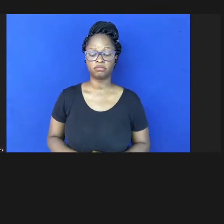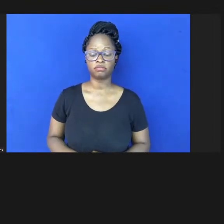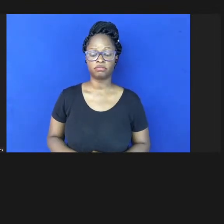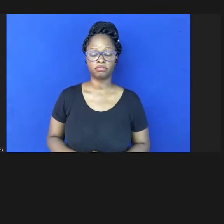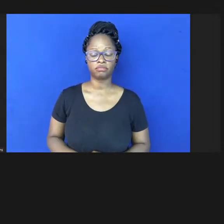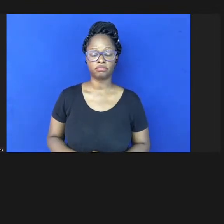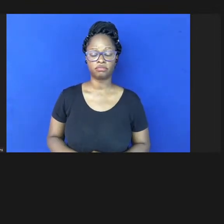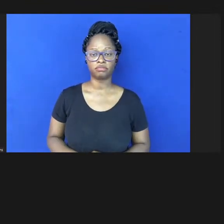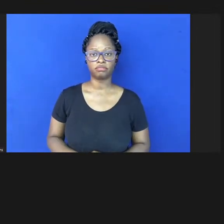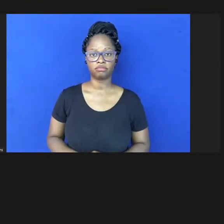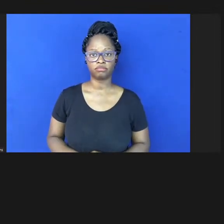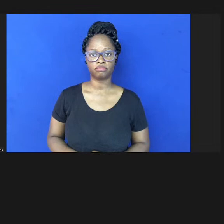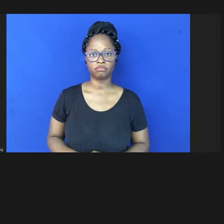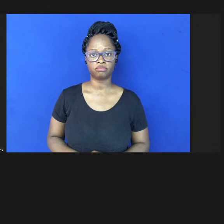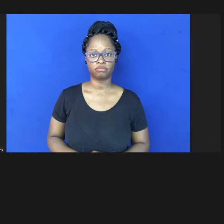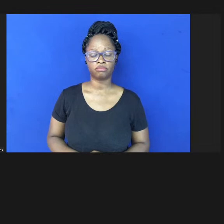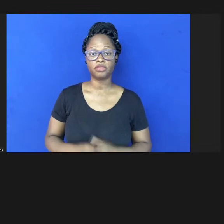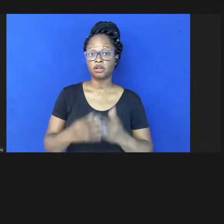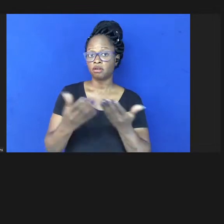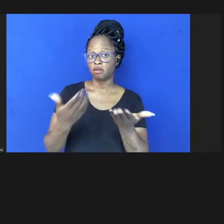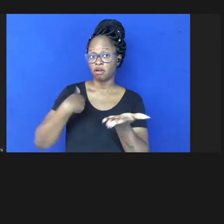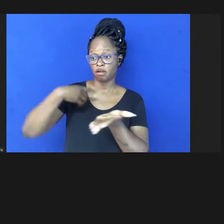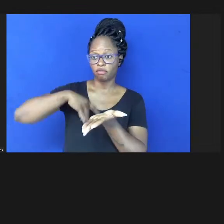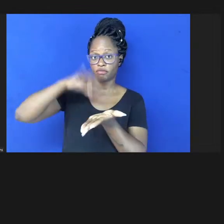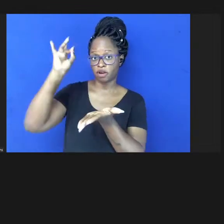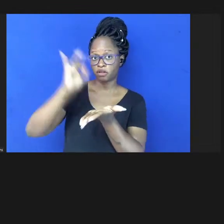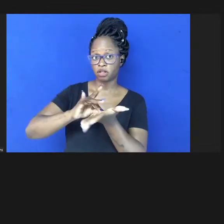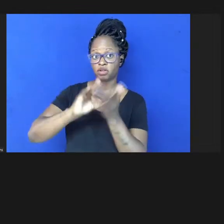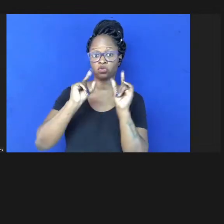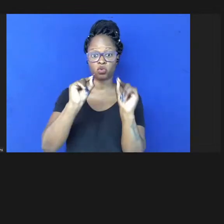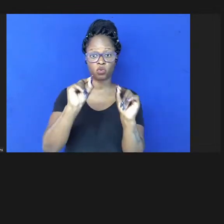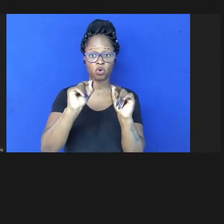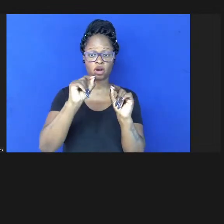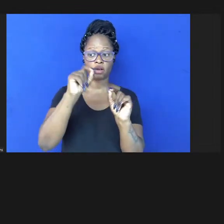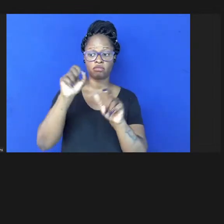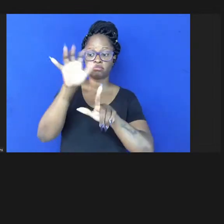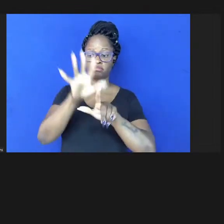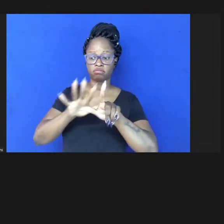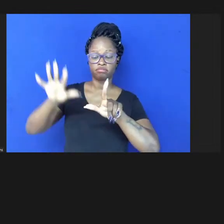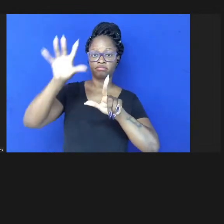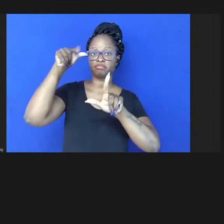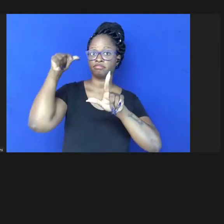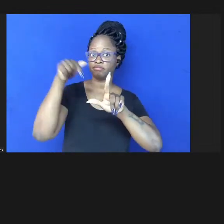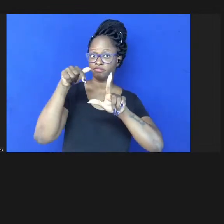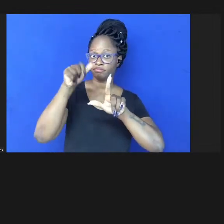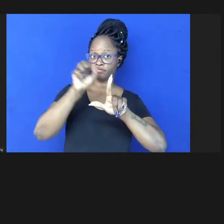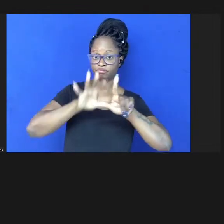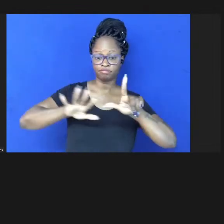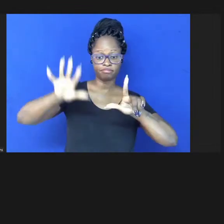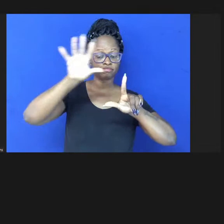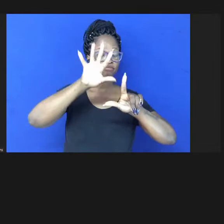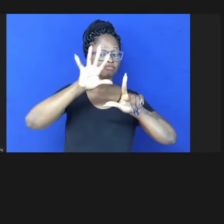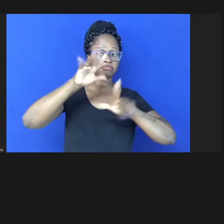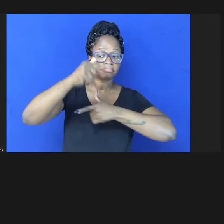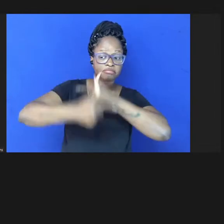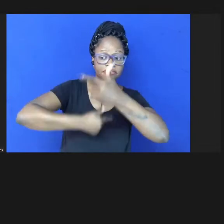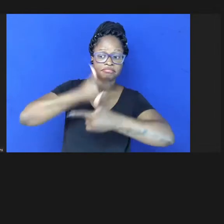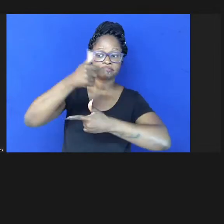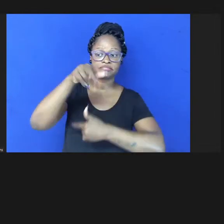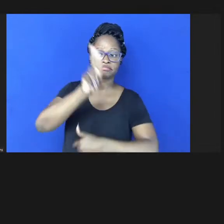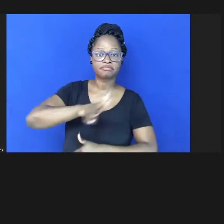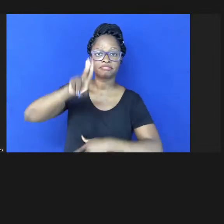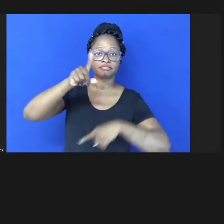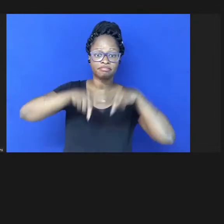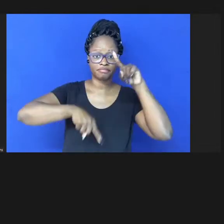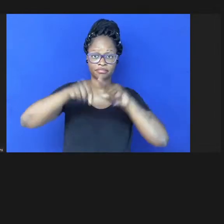que essas plataformas que trabalham com material antes